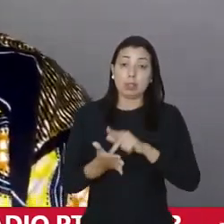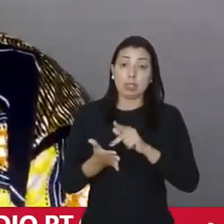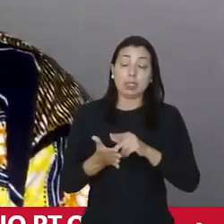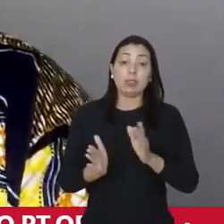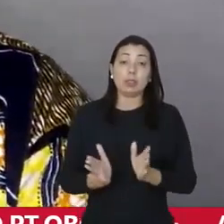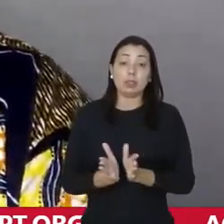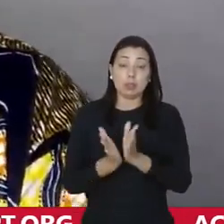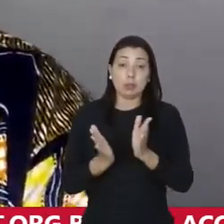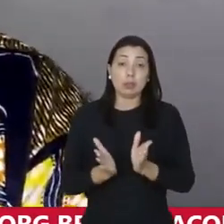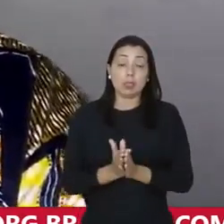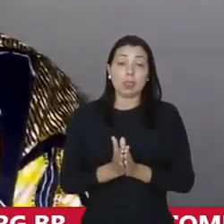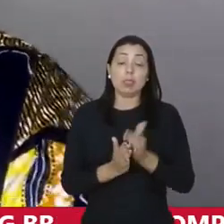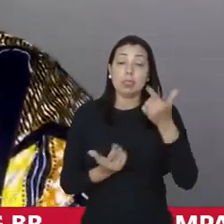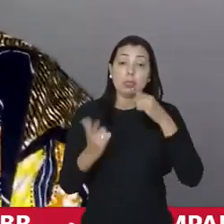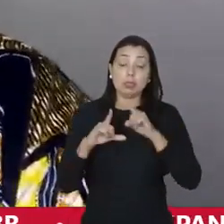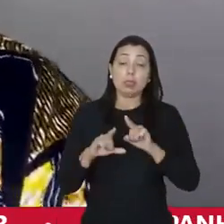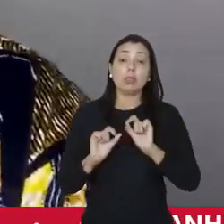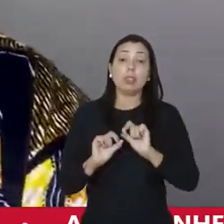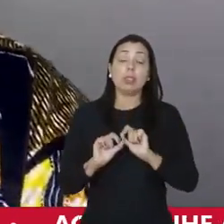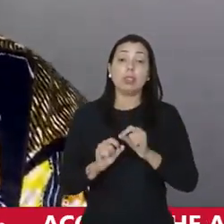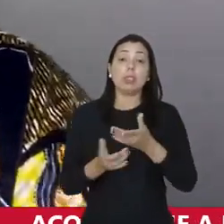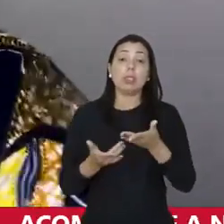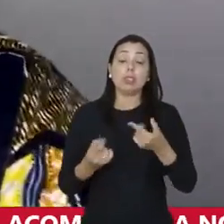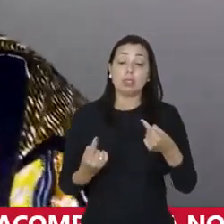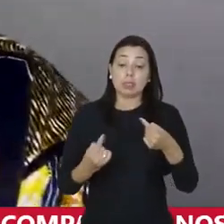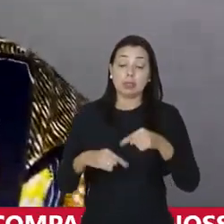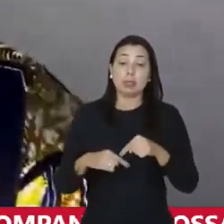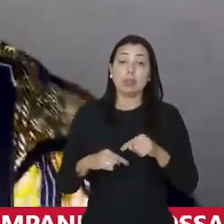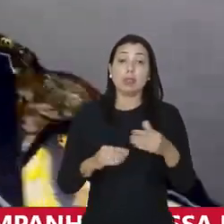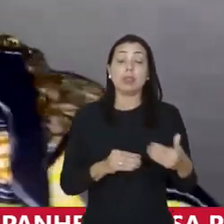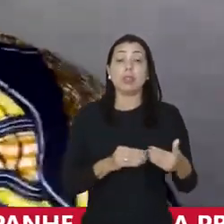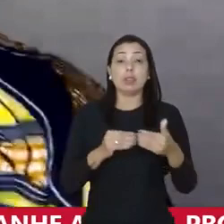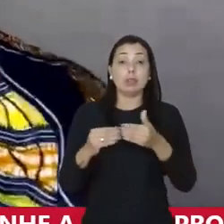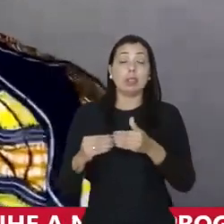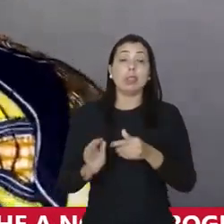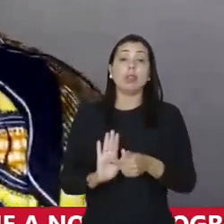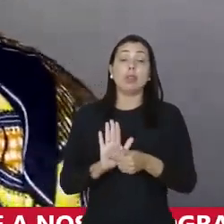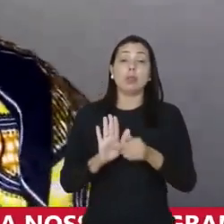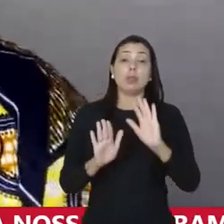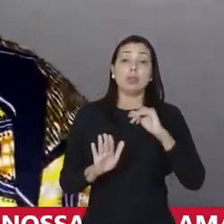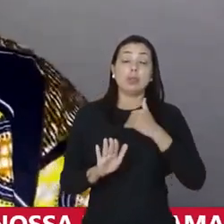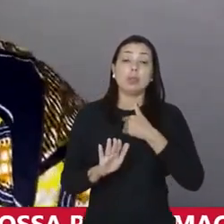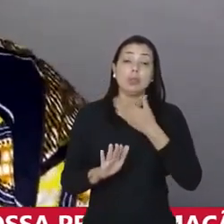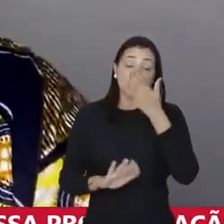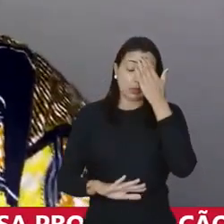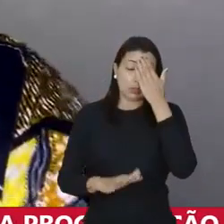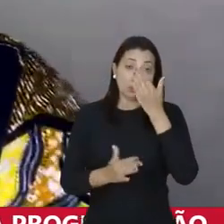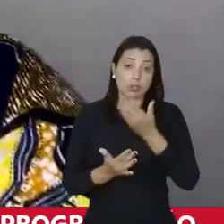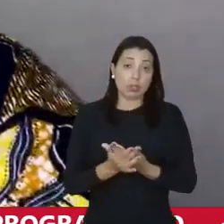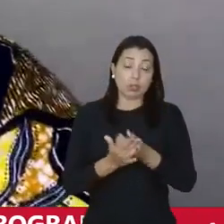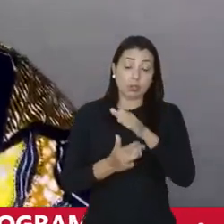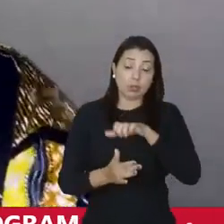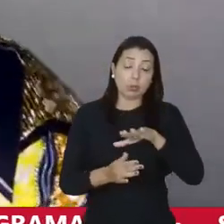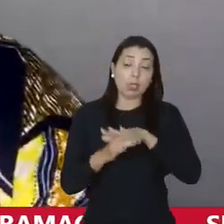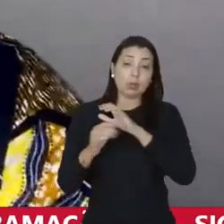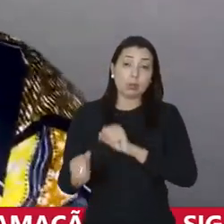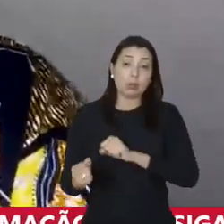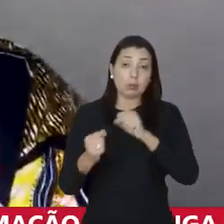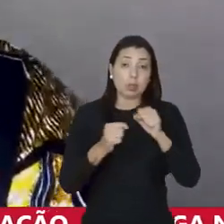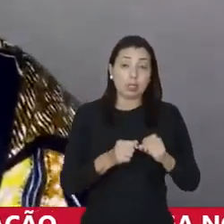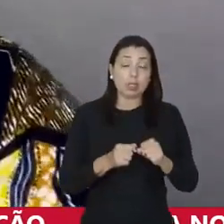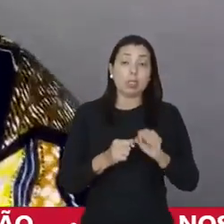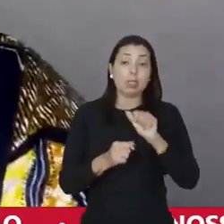de pobreza e que conseguiu através desses desafios se levantar com a ajuda dos nossos. Eu acredito em espaços de poder